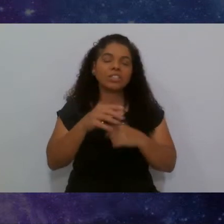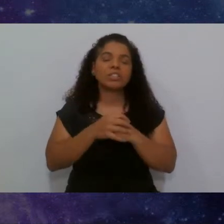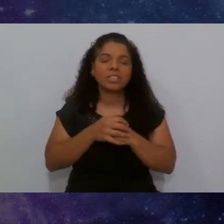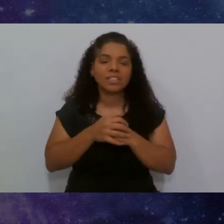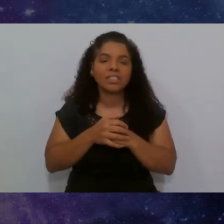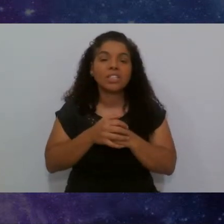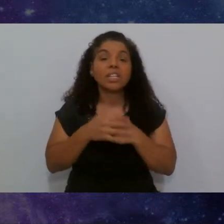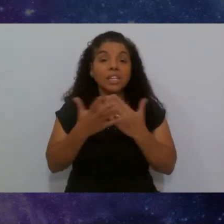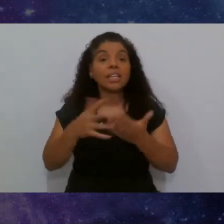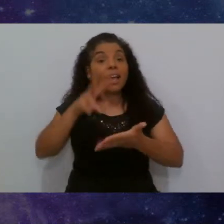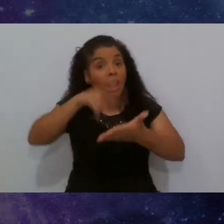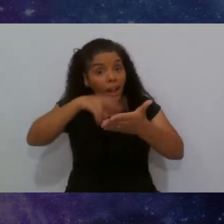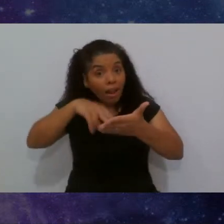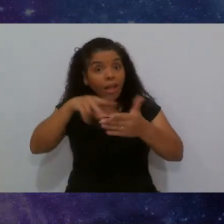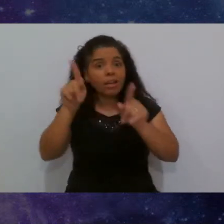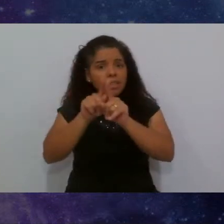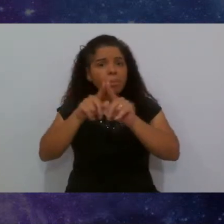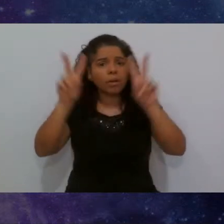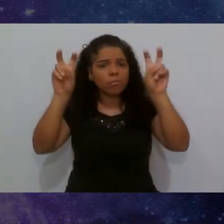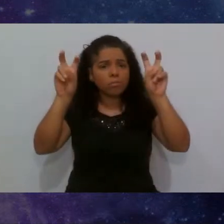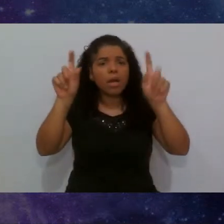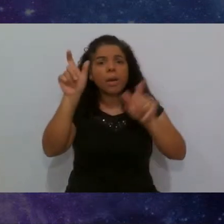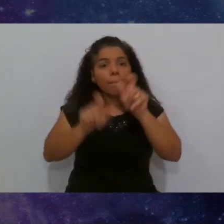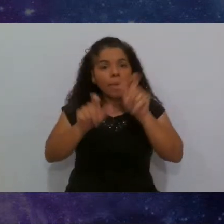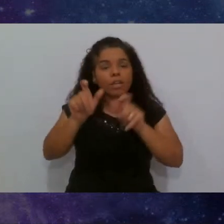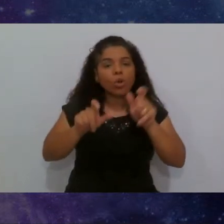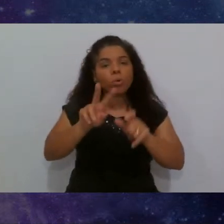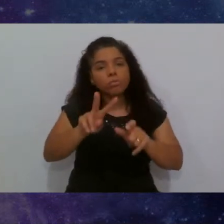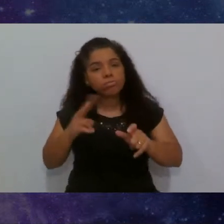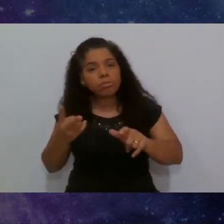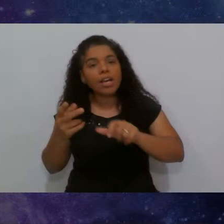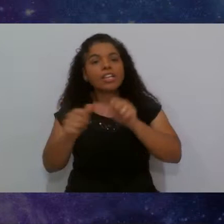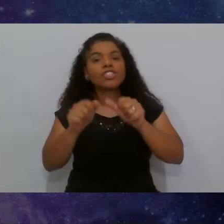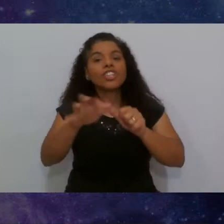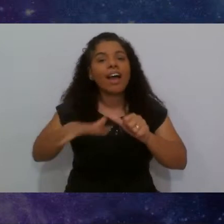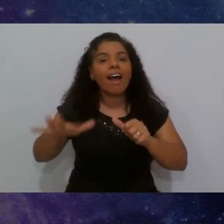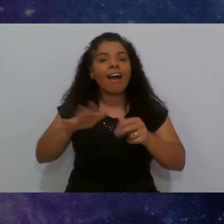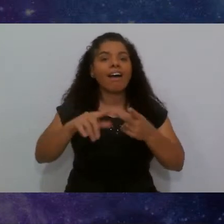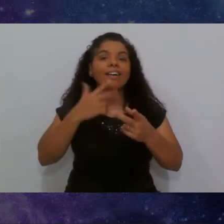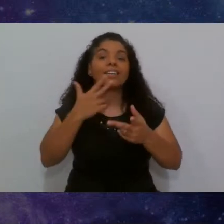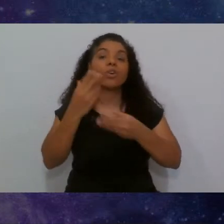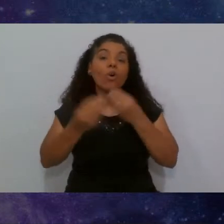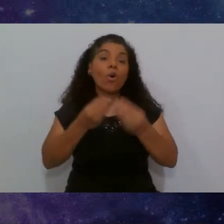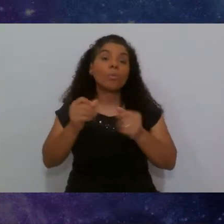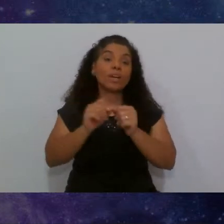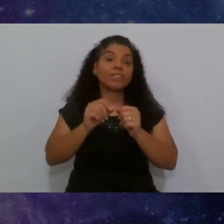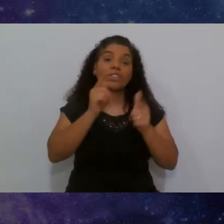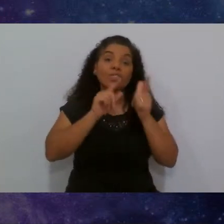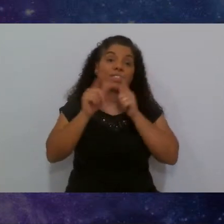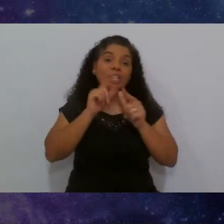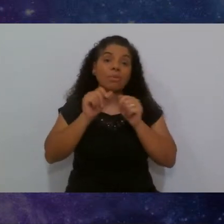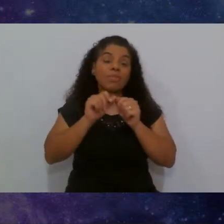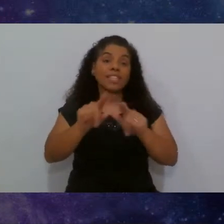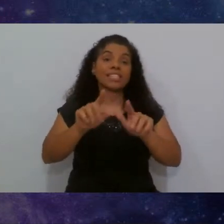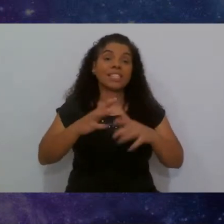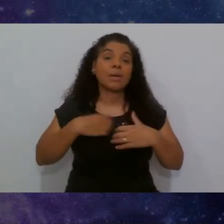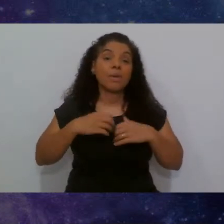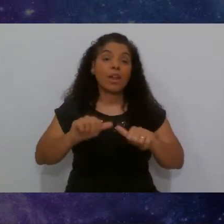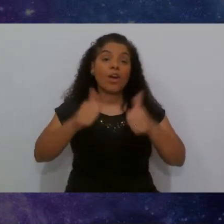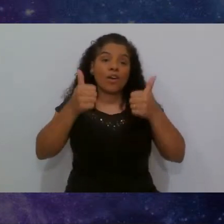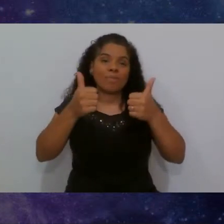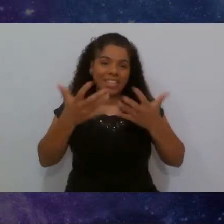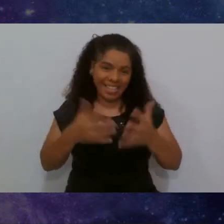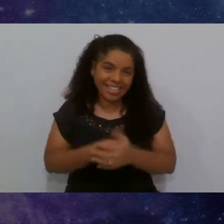leia sobre isso também, sobre pessoas que mudaram de área e como é que elas fizeram para isso acontecer da melhor forma possível,